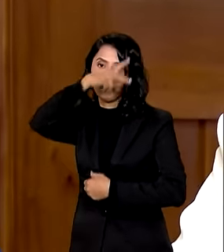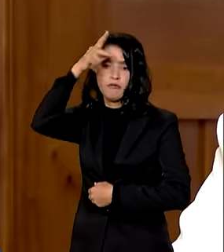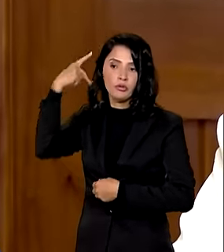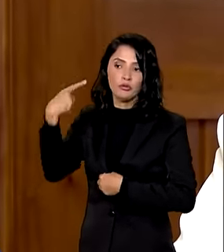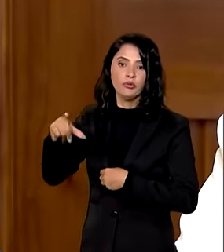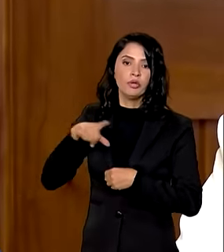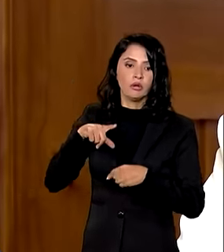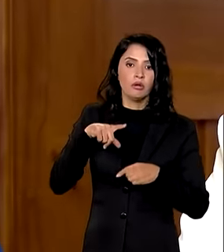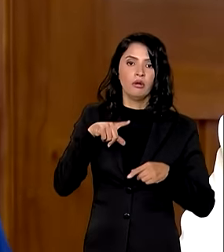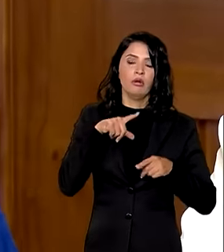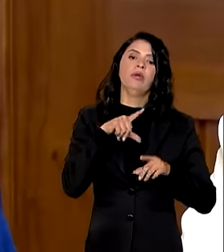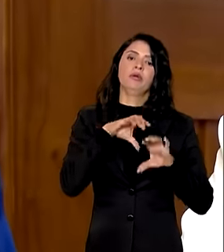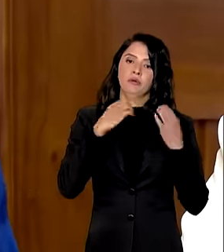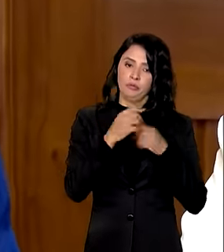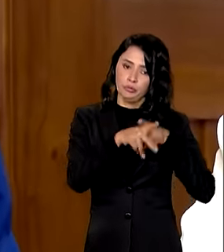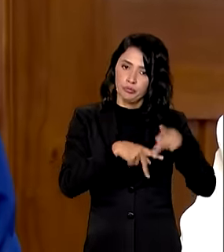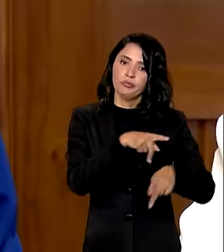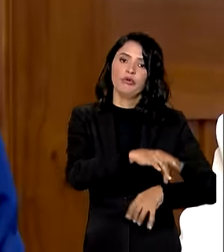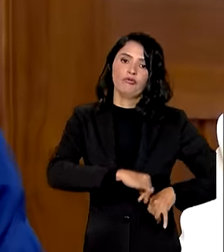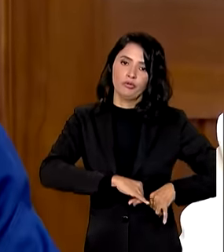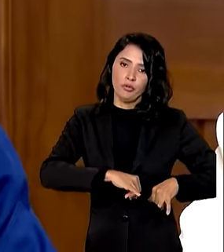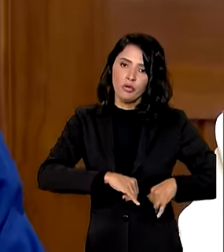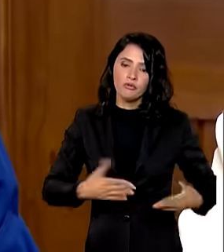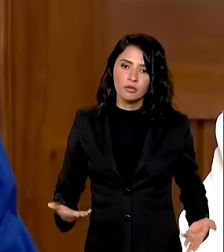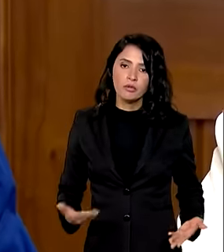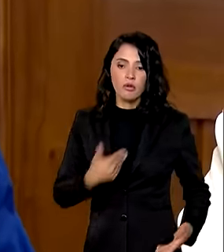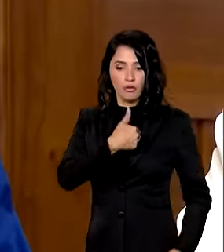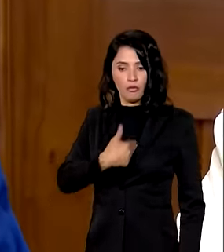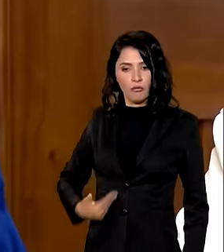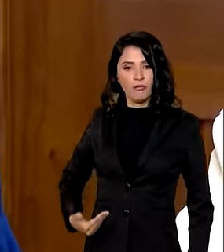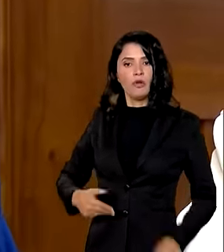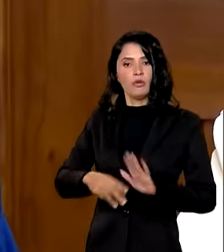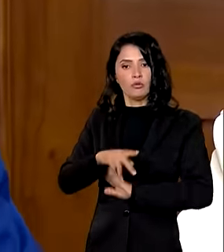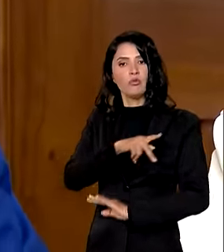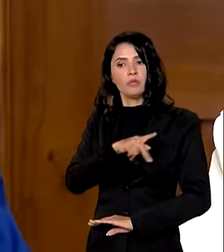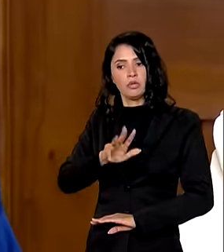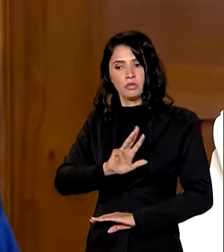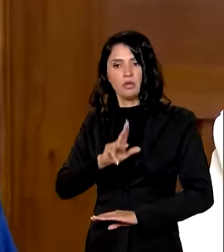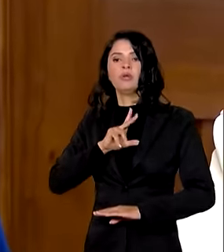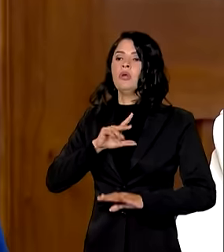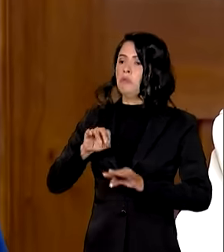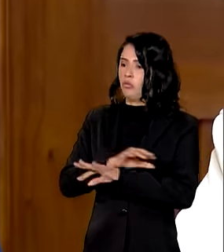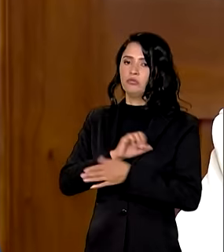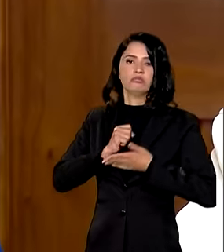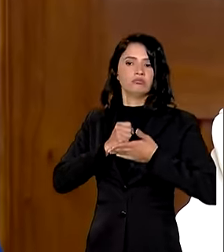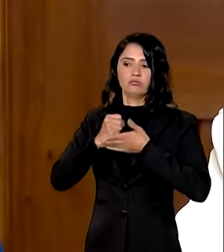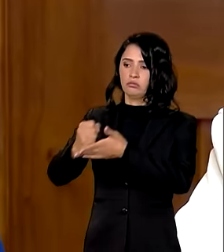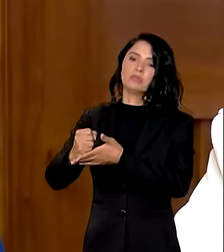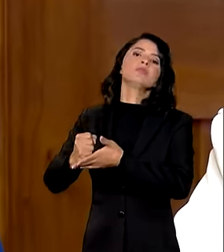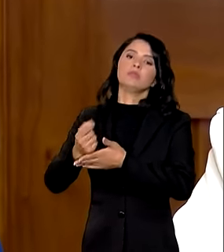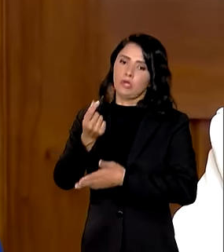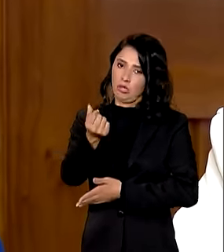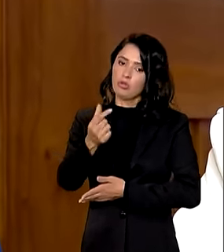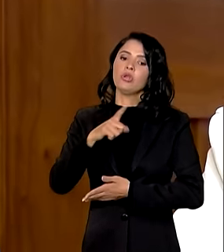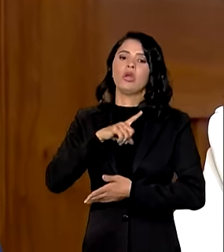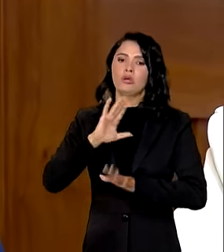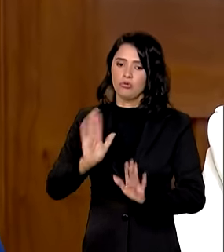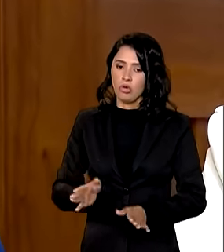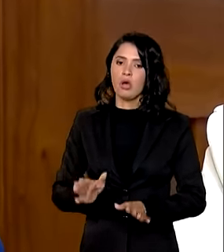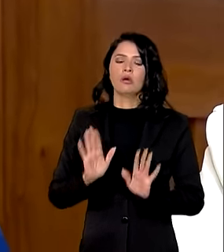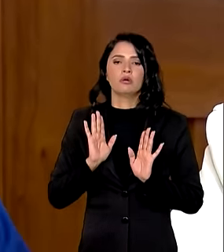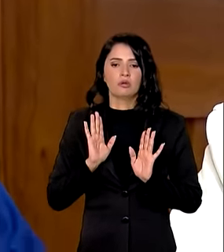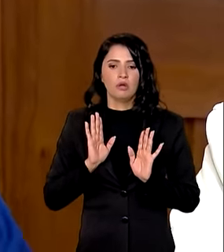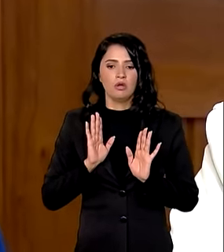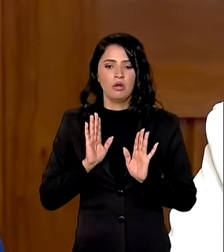comunidade o governo presidente Lula está a ponto para apoiar está com recurso disponível está certo agora